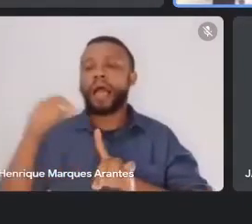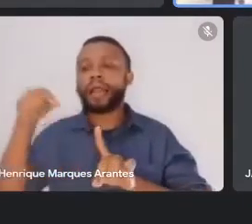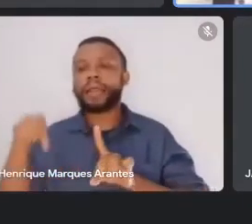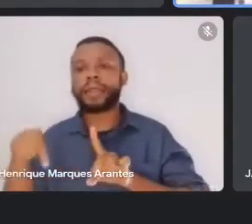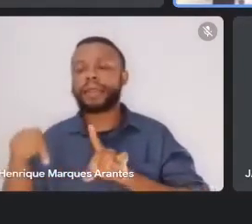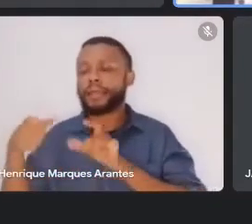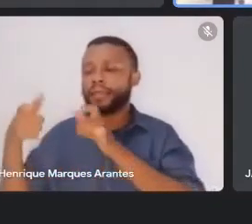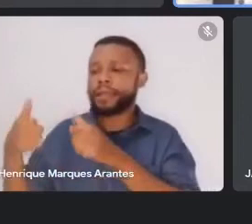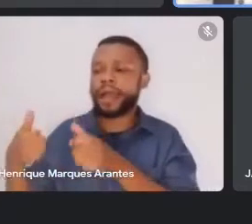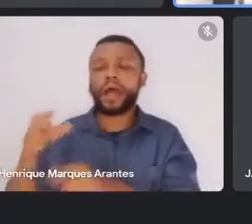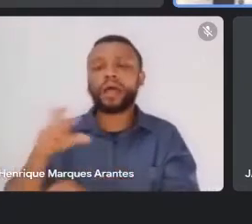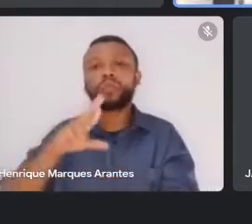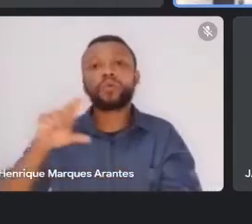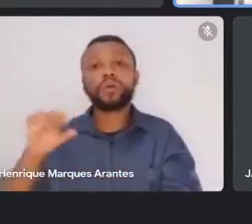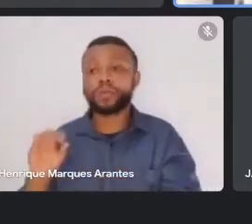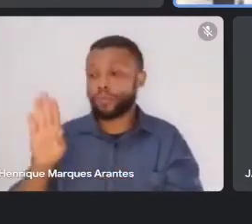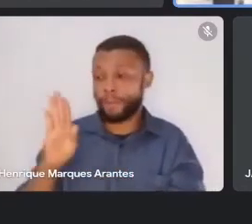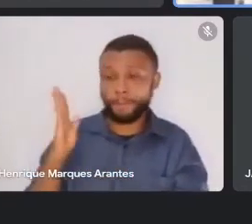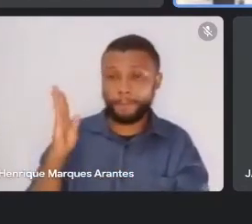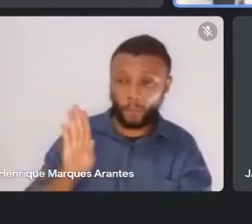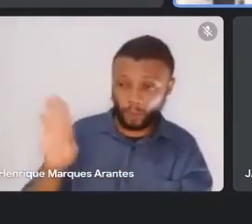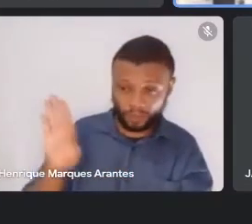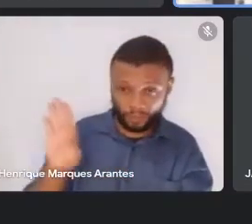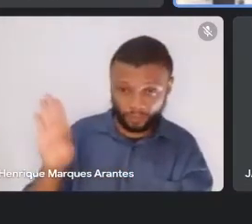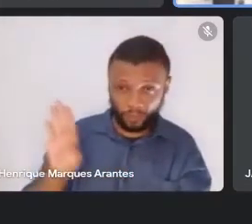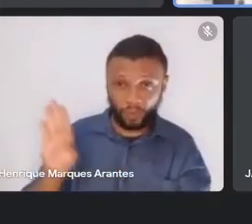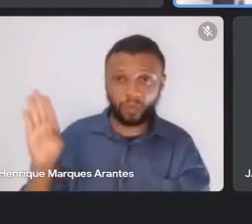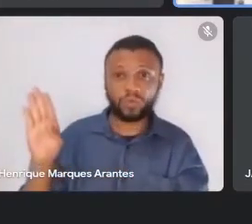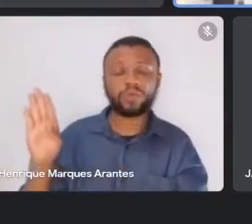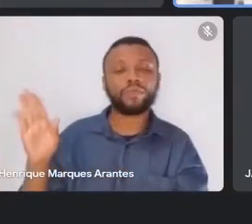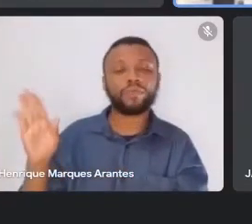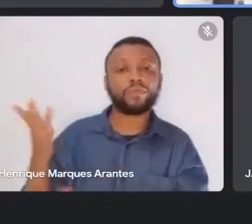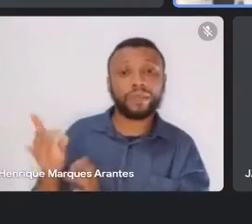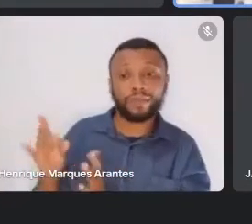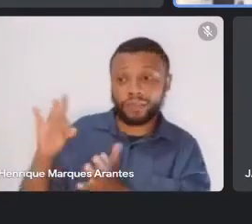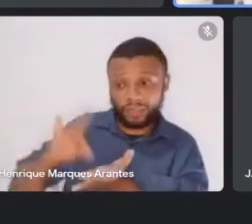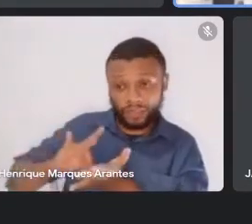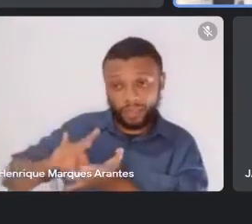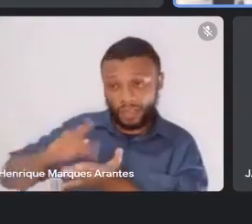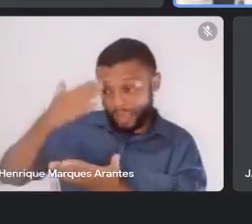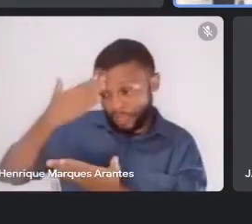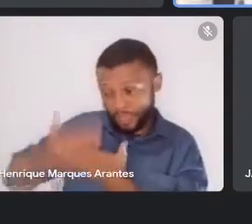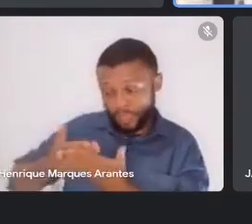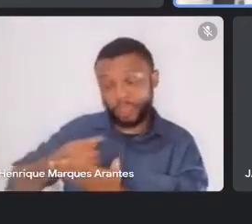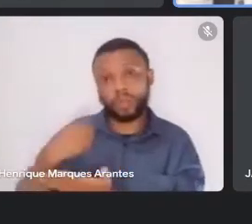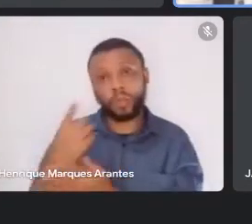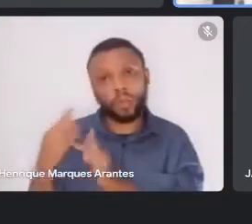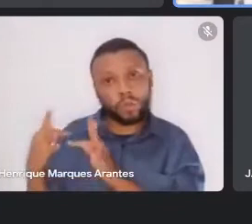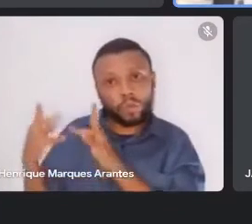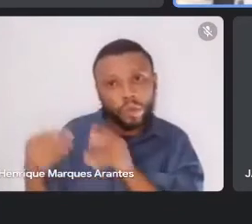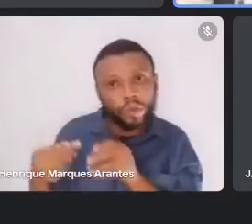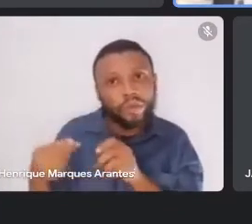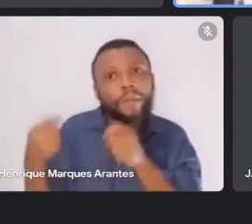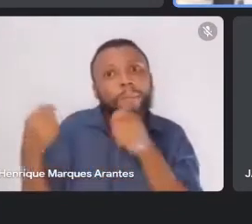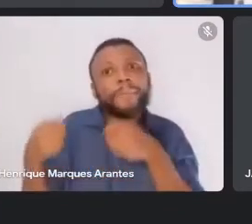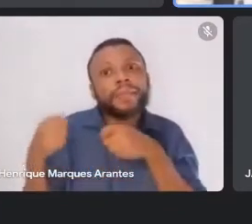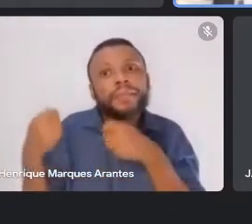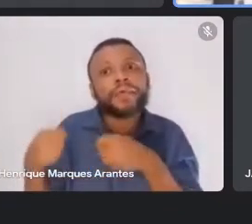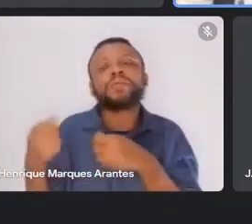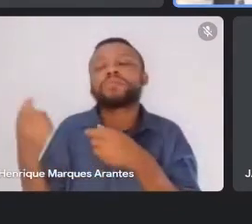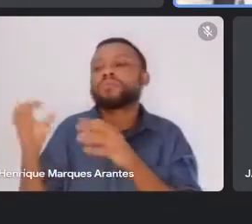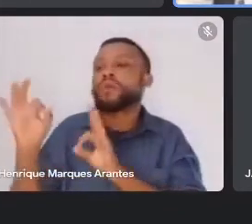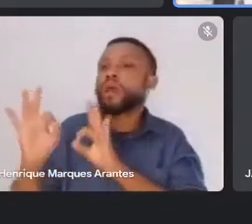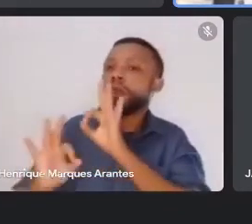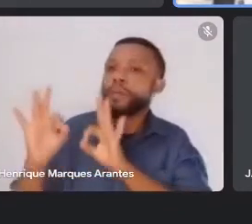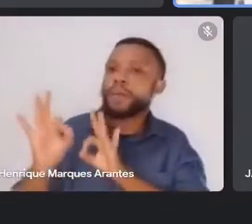Eu acho que agora, realmente, nós todos estamos precisando de caravanas, caravanas